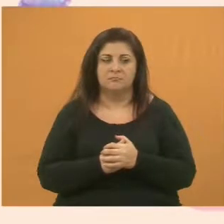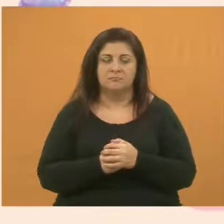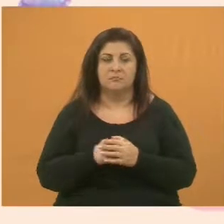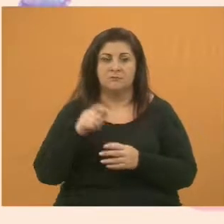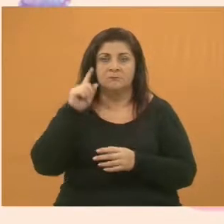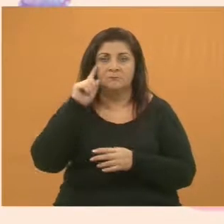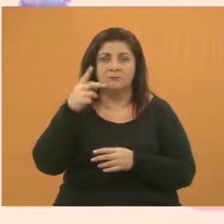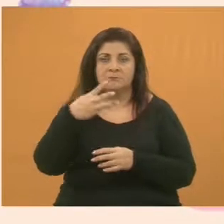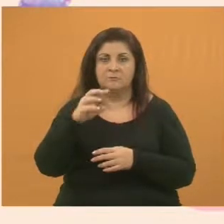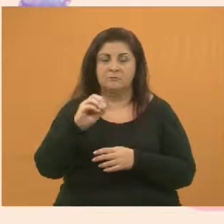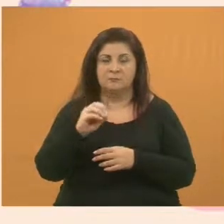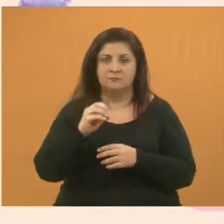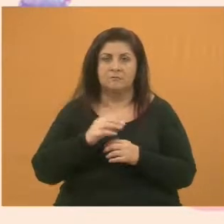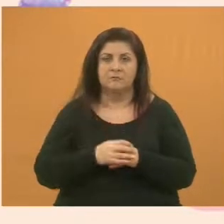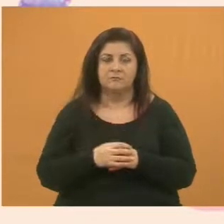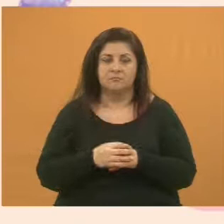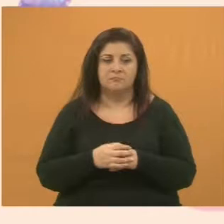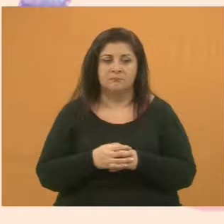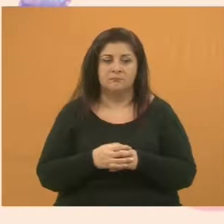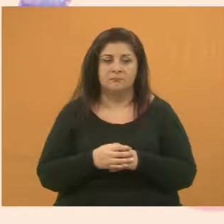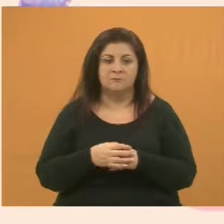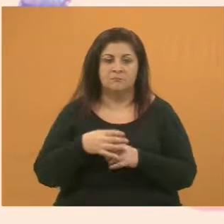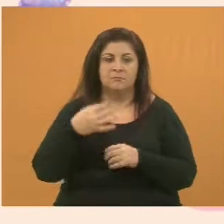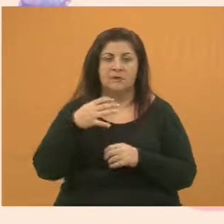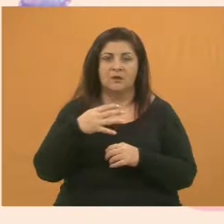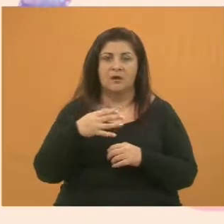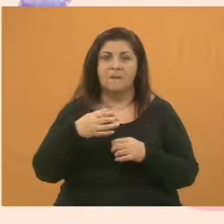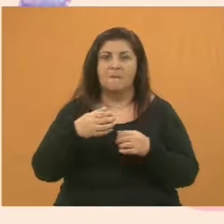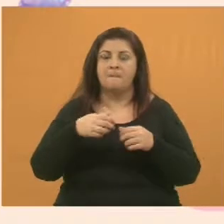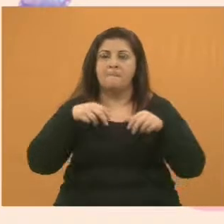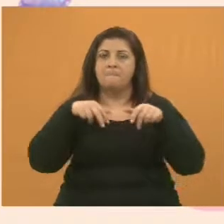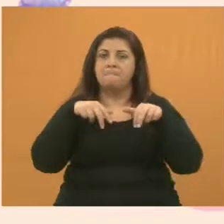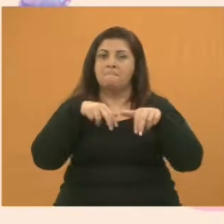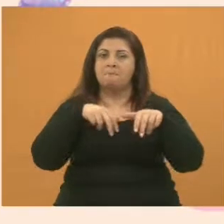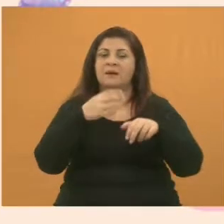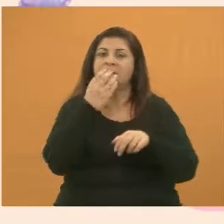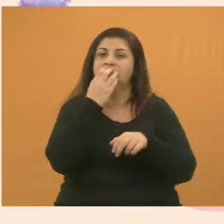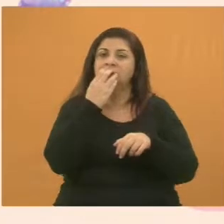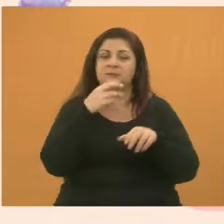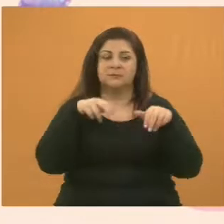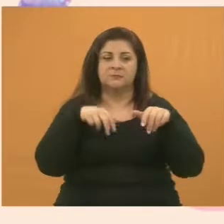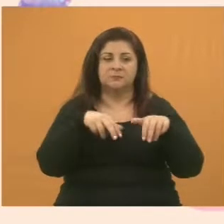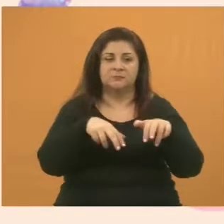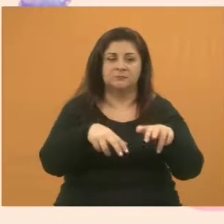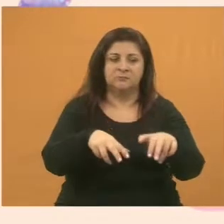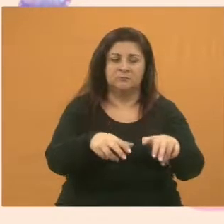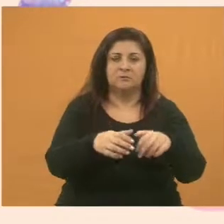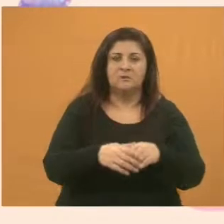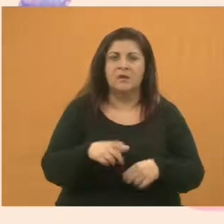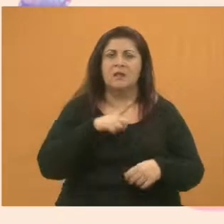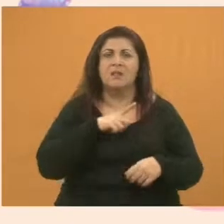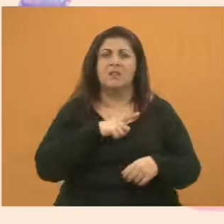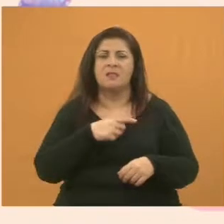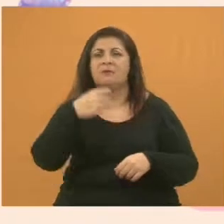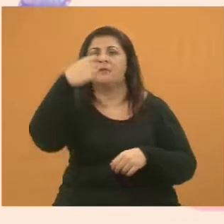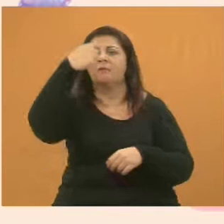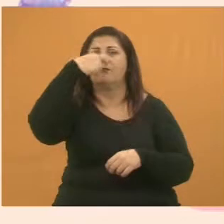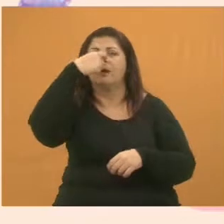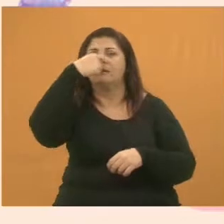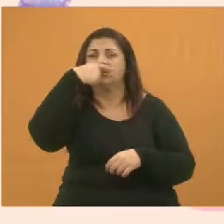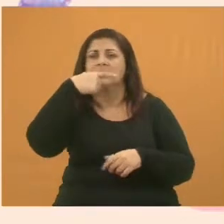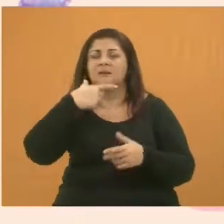30, foi realizada a quarta Cão Seata. Foi muito legal a Cão Seata, houve vacinação de